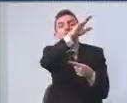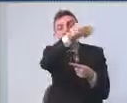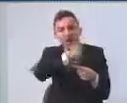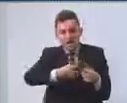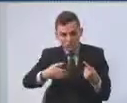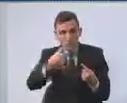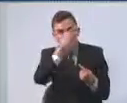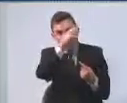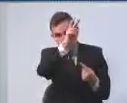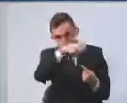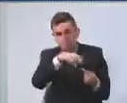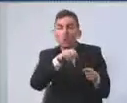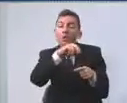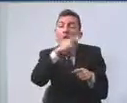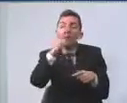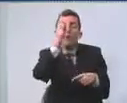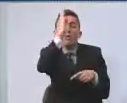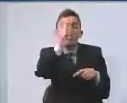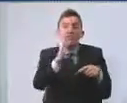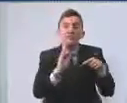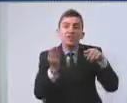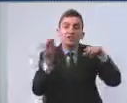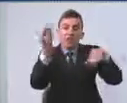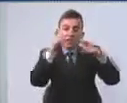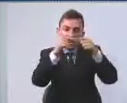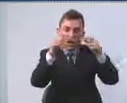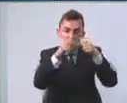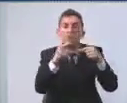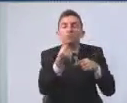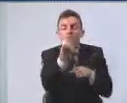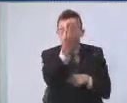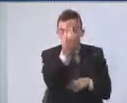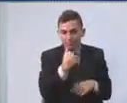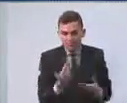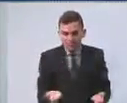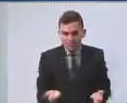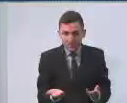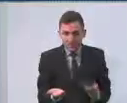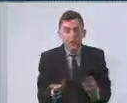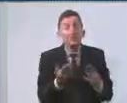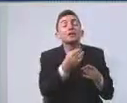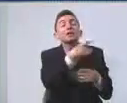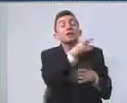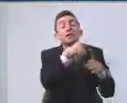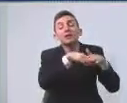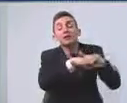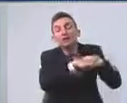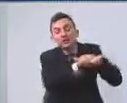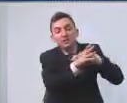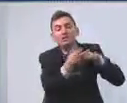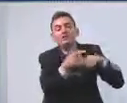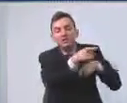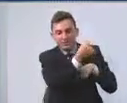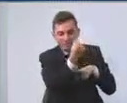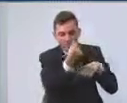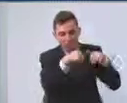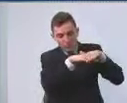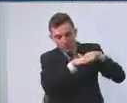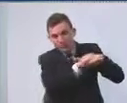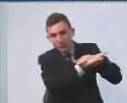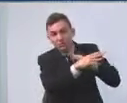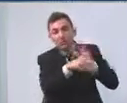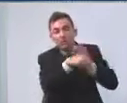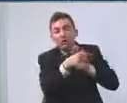federais, dependendo do projeto do programa. Os recursos do Fundo Municipal da Criança e do Adolescente